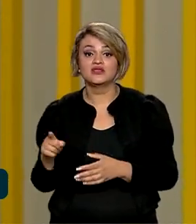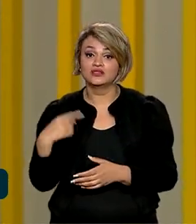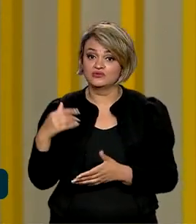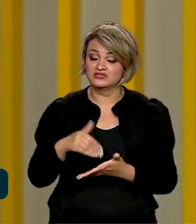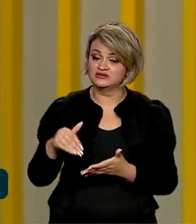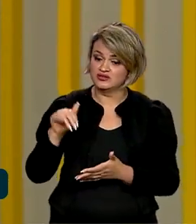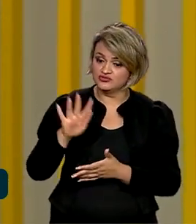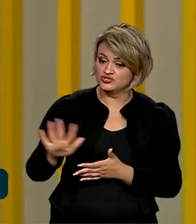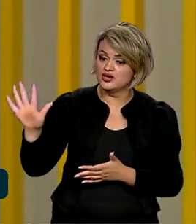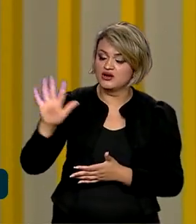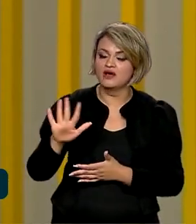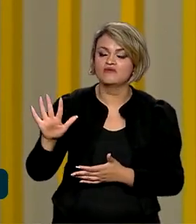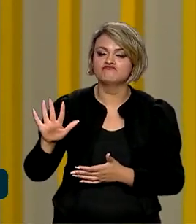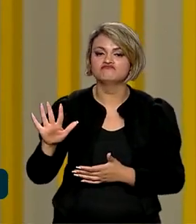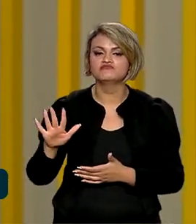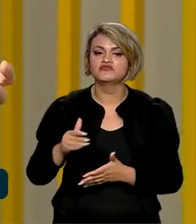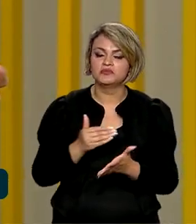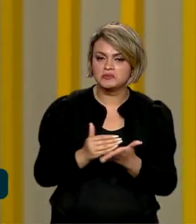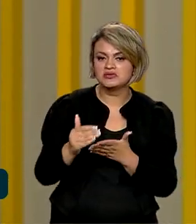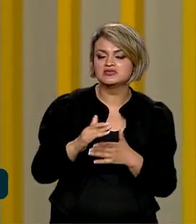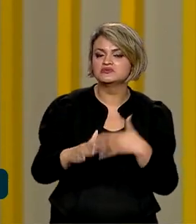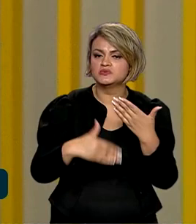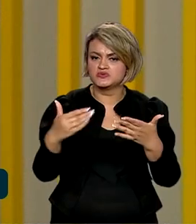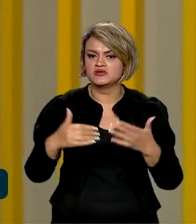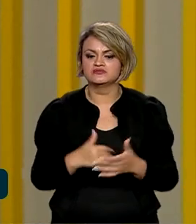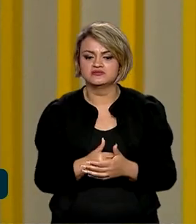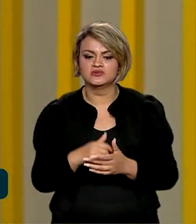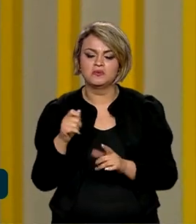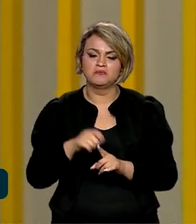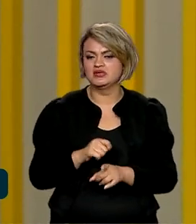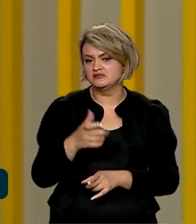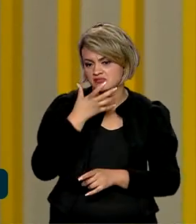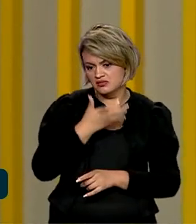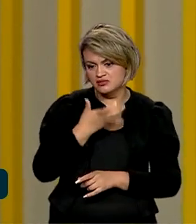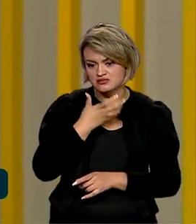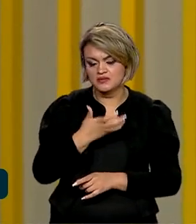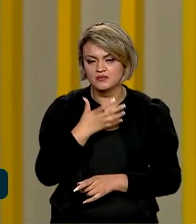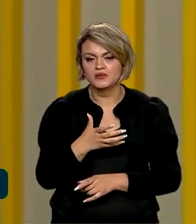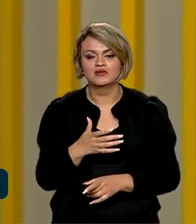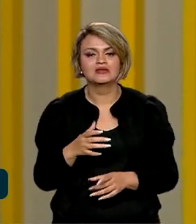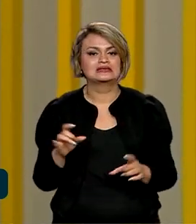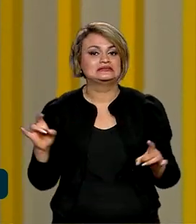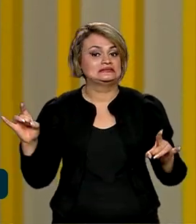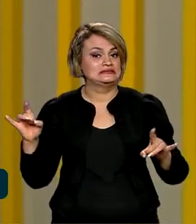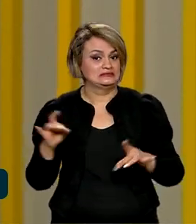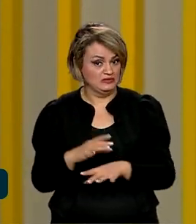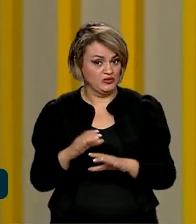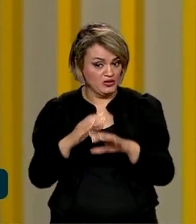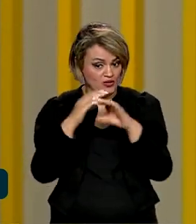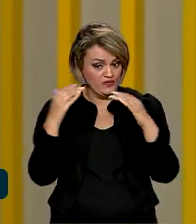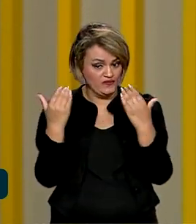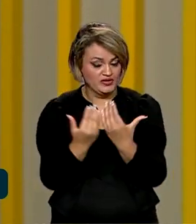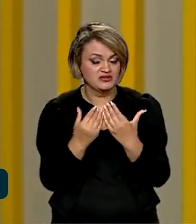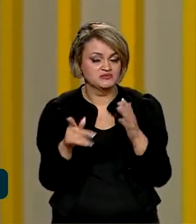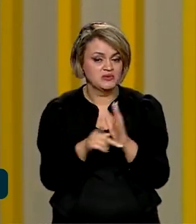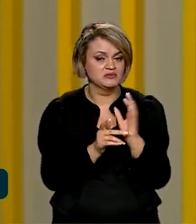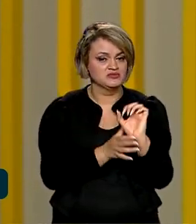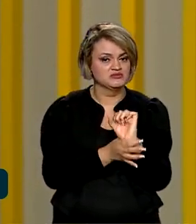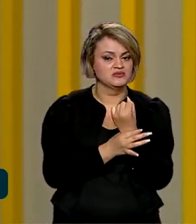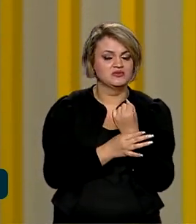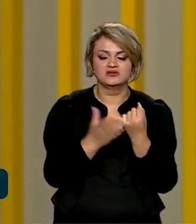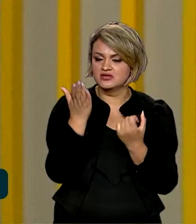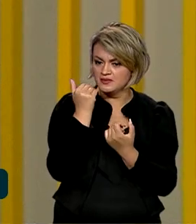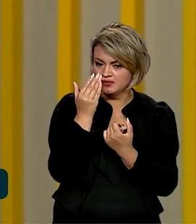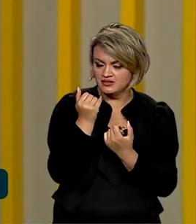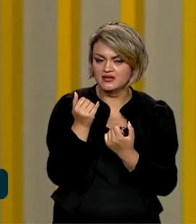-Geral, vamos iniciar esse processo já agora, em dezembro, finalizando a Conferência Nacional de Segurança Alimentar